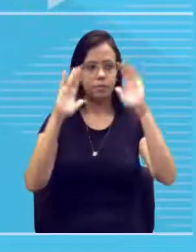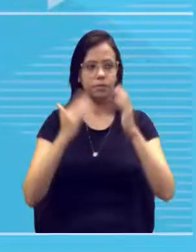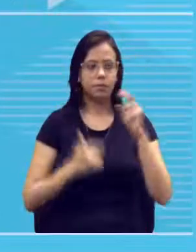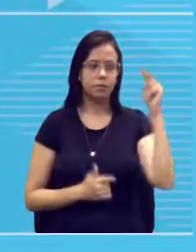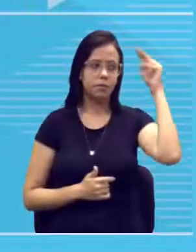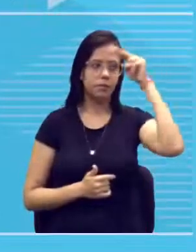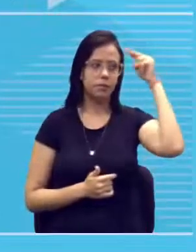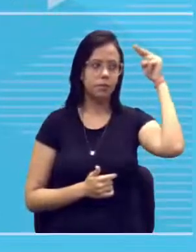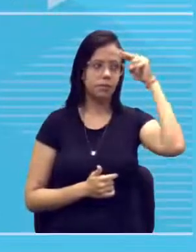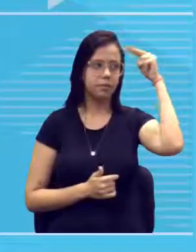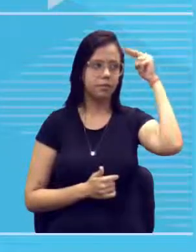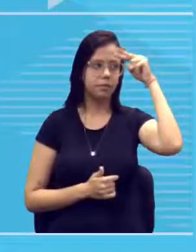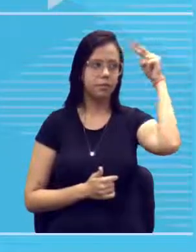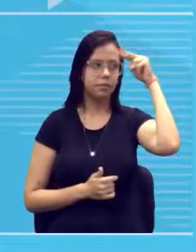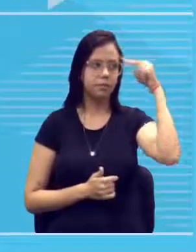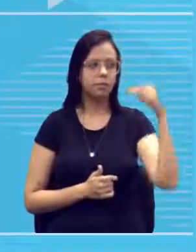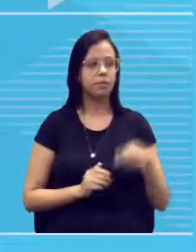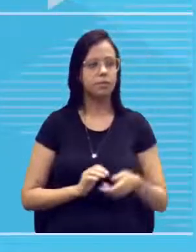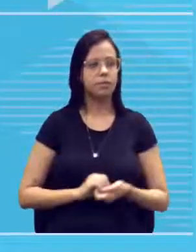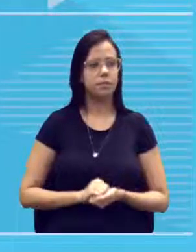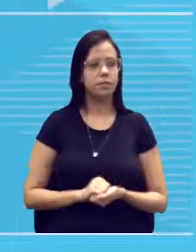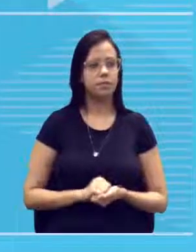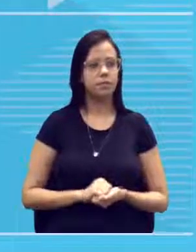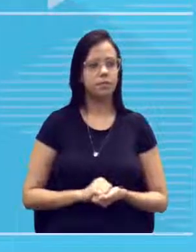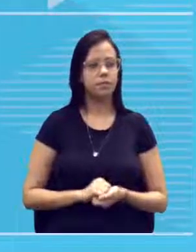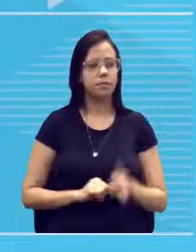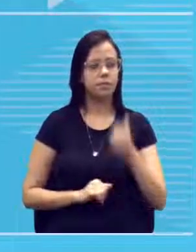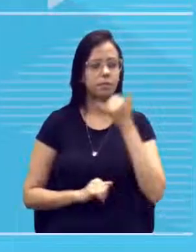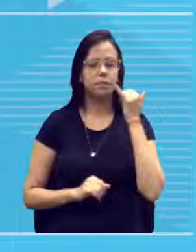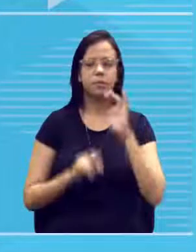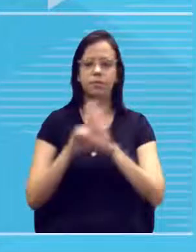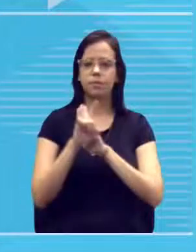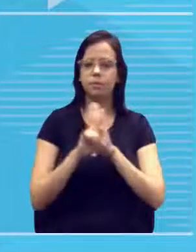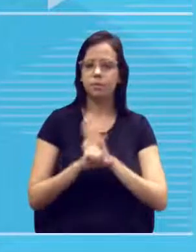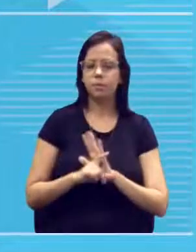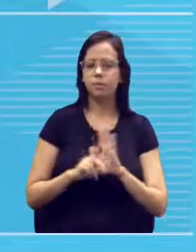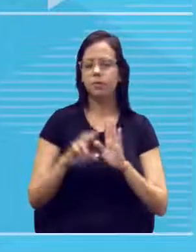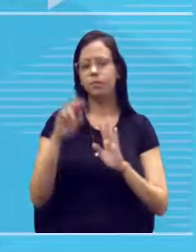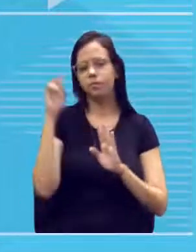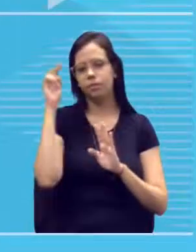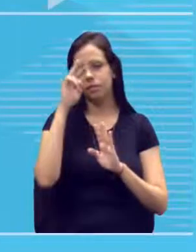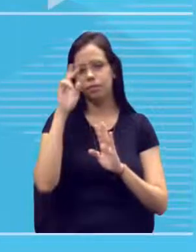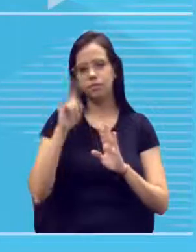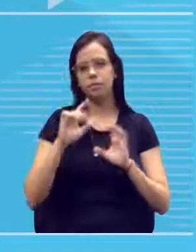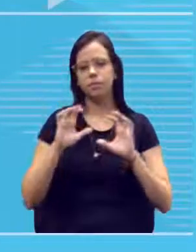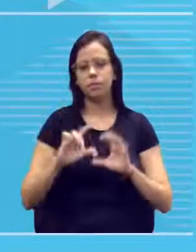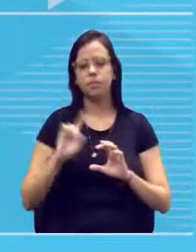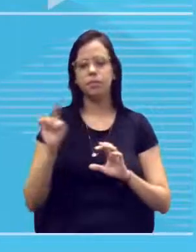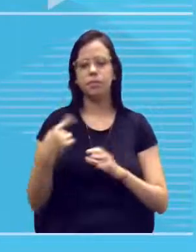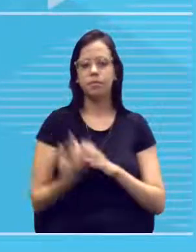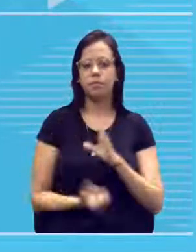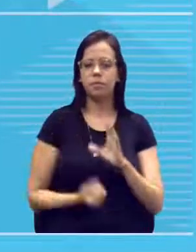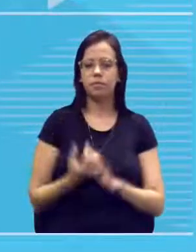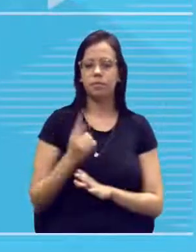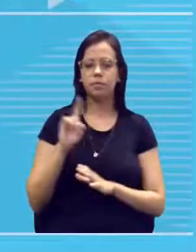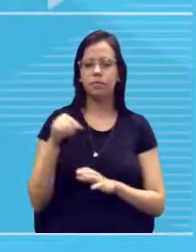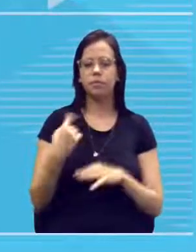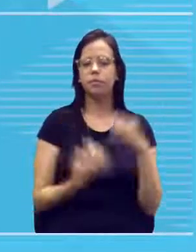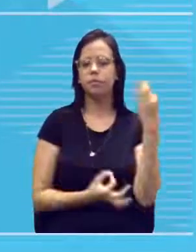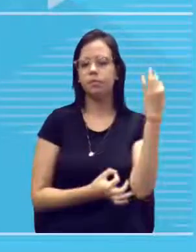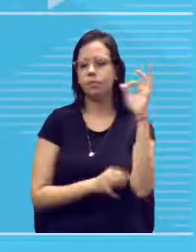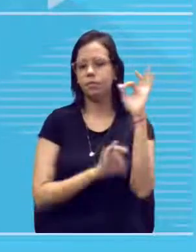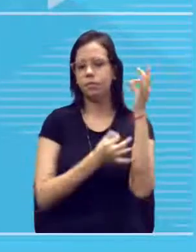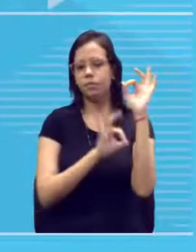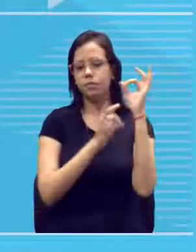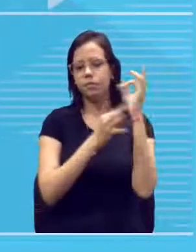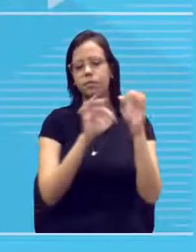tá? Então, normalmente depende de um levantamento histórico e é assim que a gente vai construindo as nossas árvores genealógicas